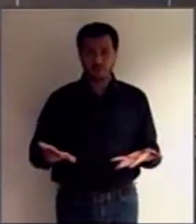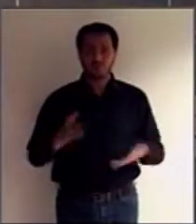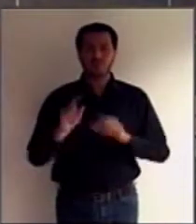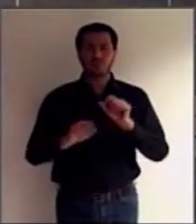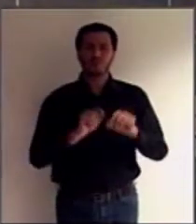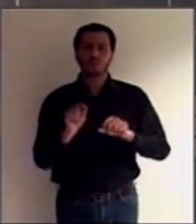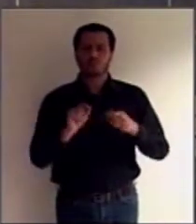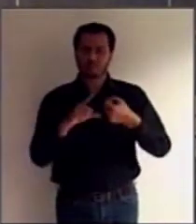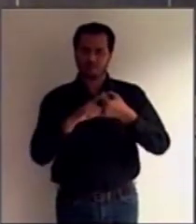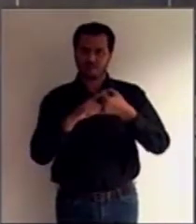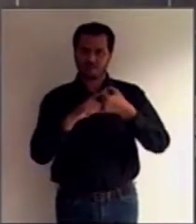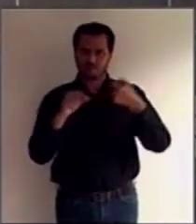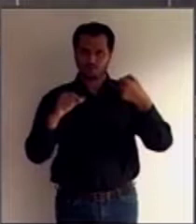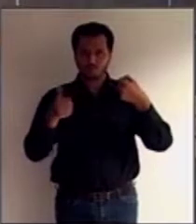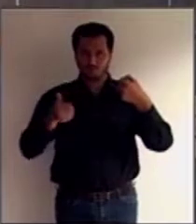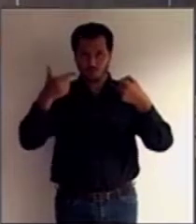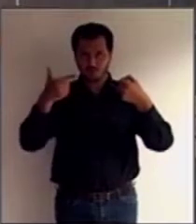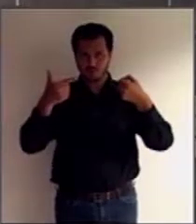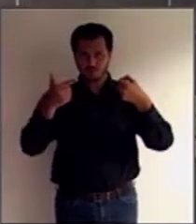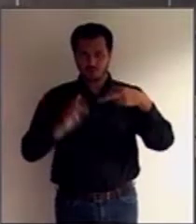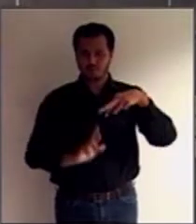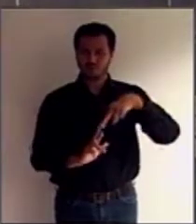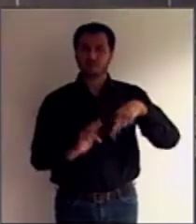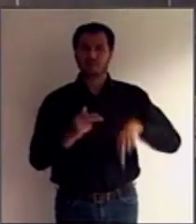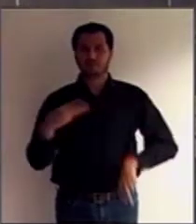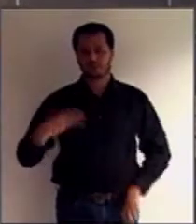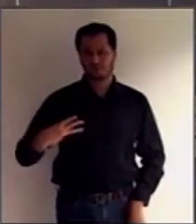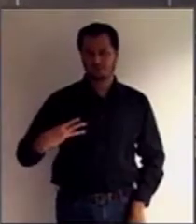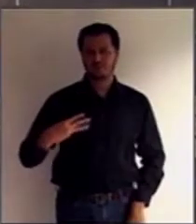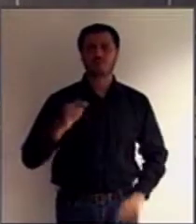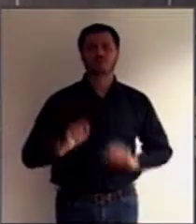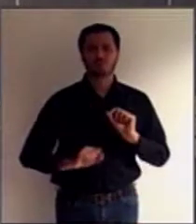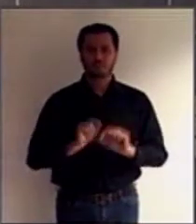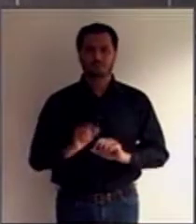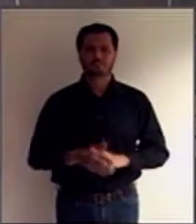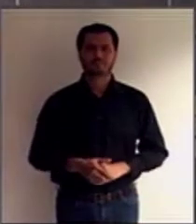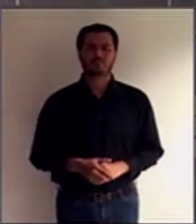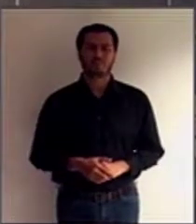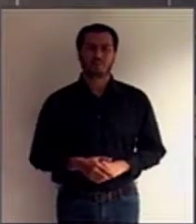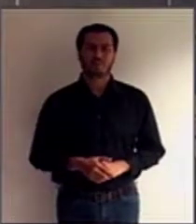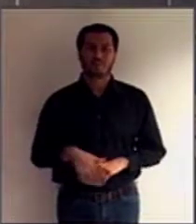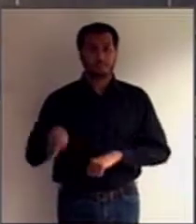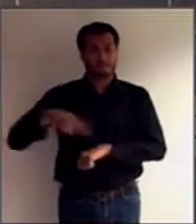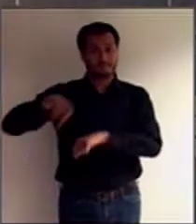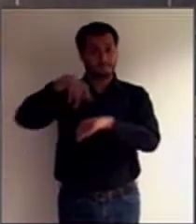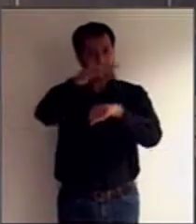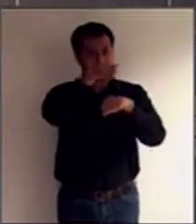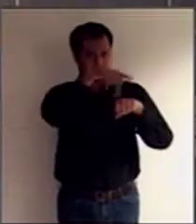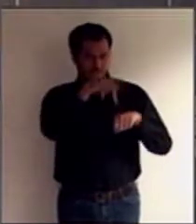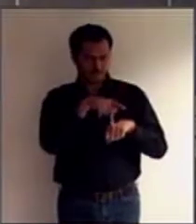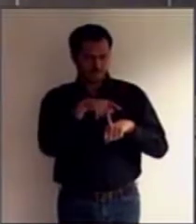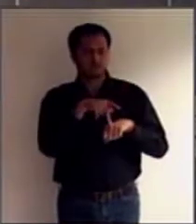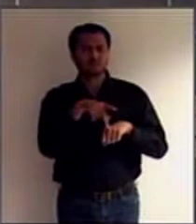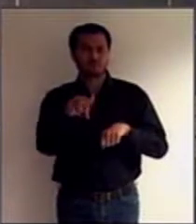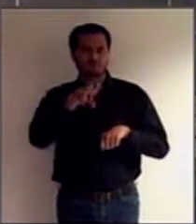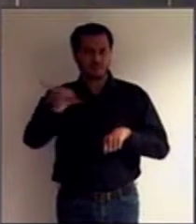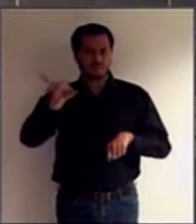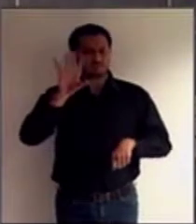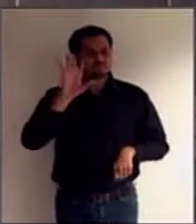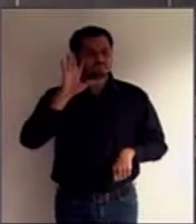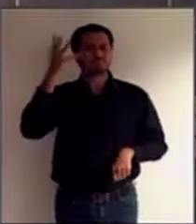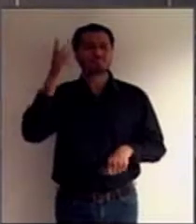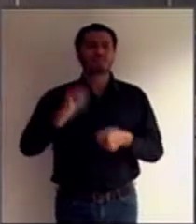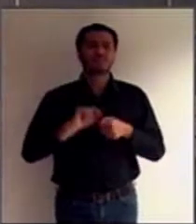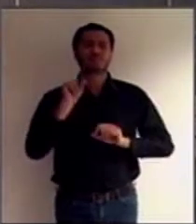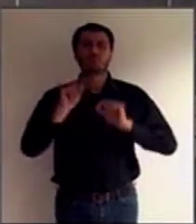diz o item 3 do artigo 12. O que é que ele trata? Os Estados partes tomarão medidas apropriadas para